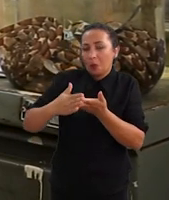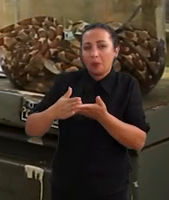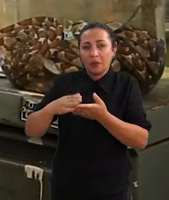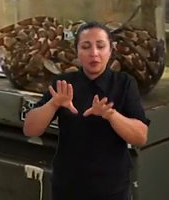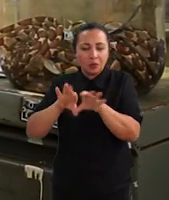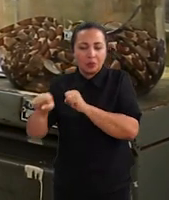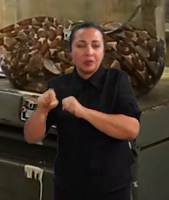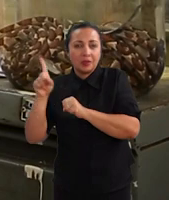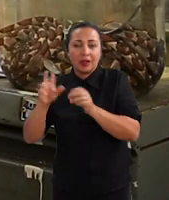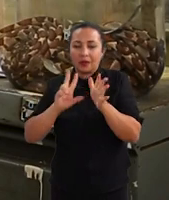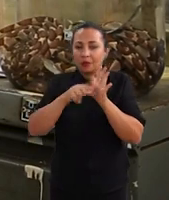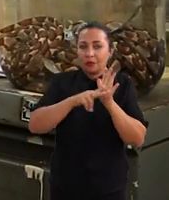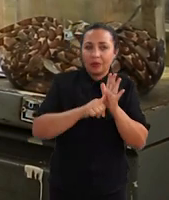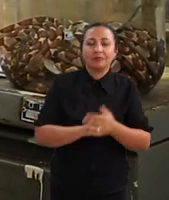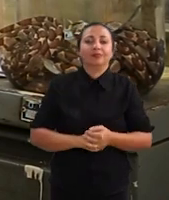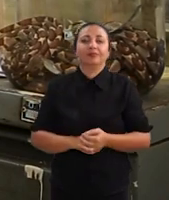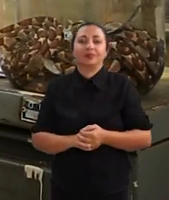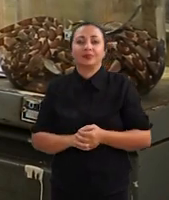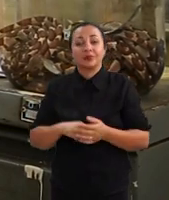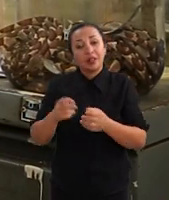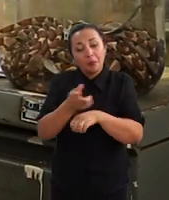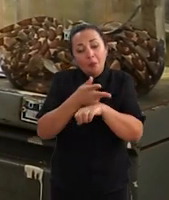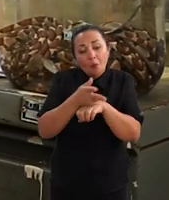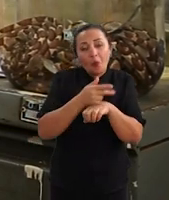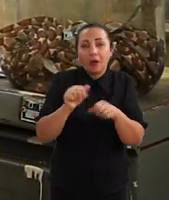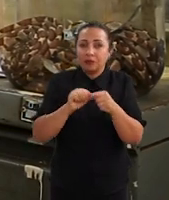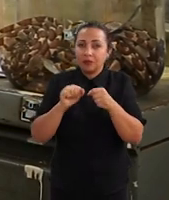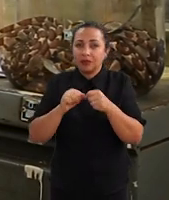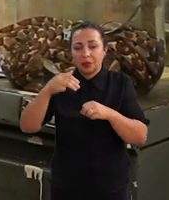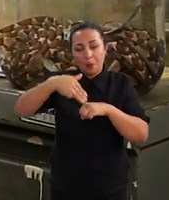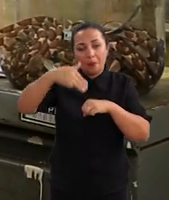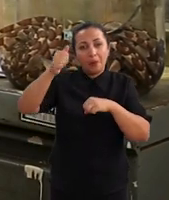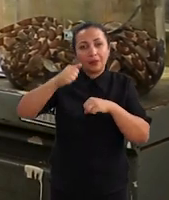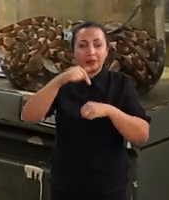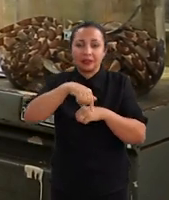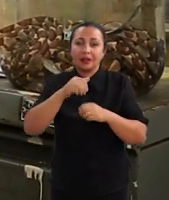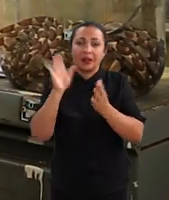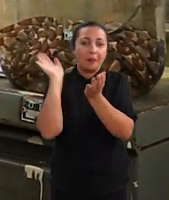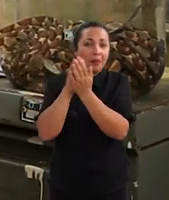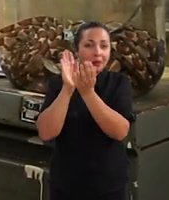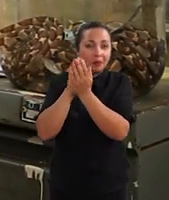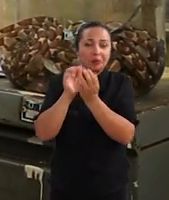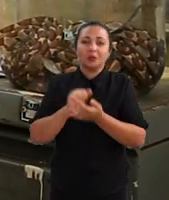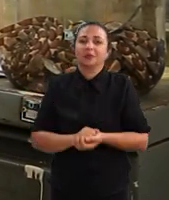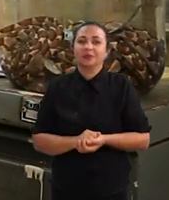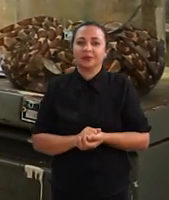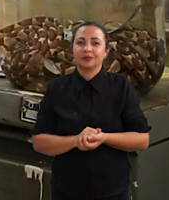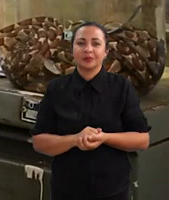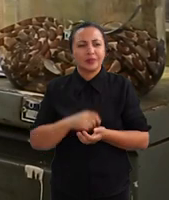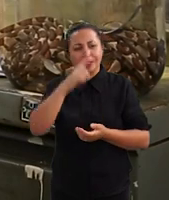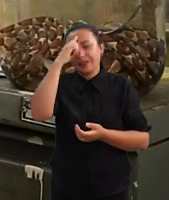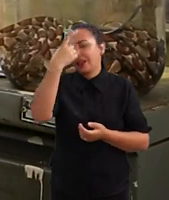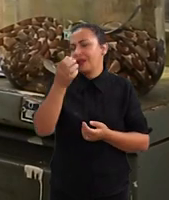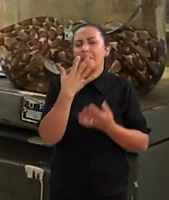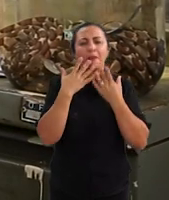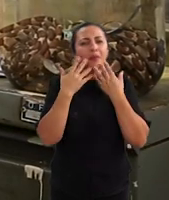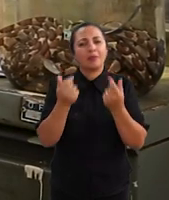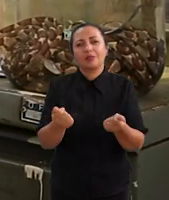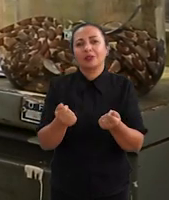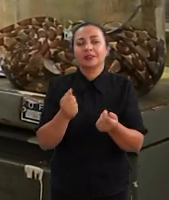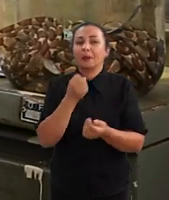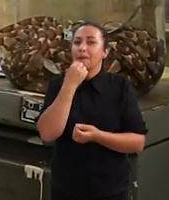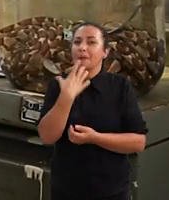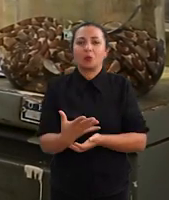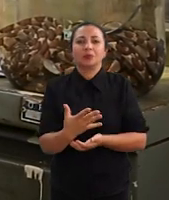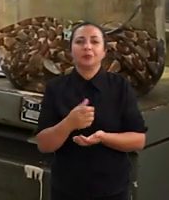na Federal do Alagoas, e me procurou para vir fazer o mestrado aqui em Pernambuco. Uma ideia incrível, uma ideia muito boa.